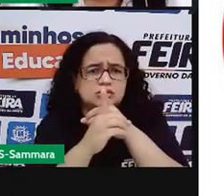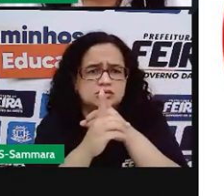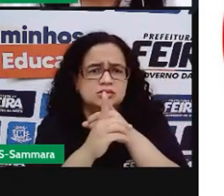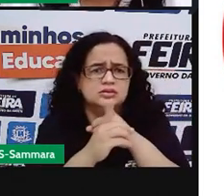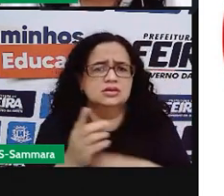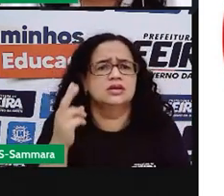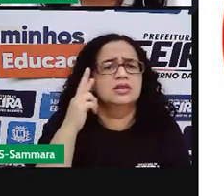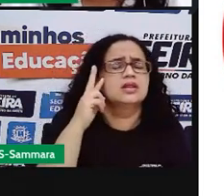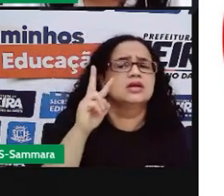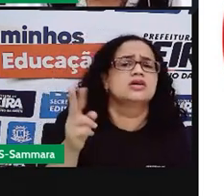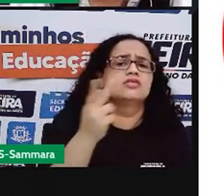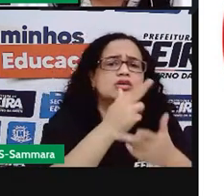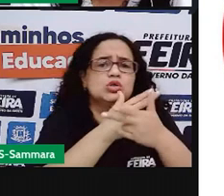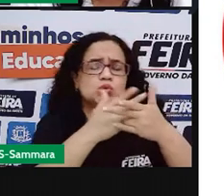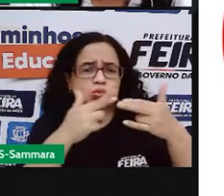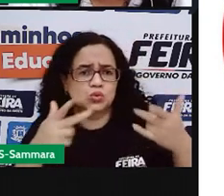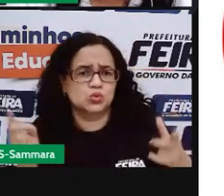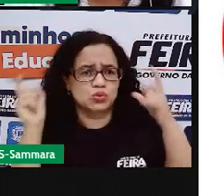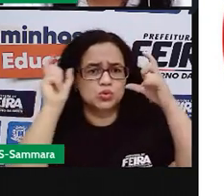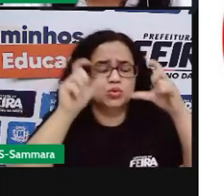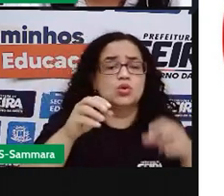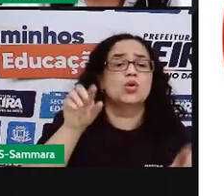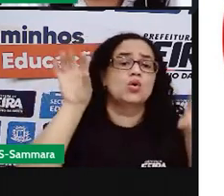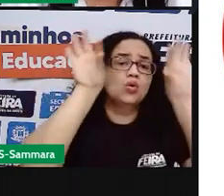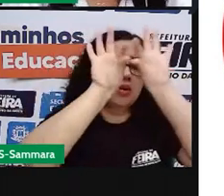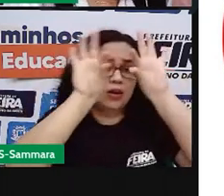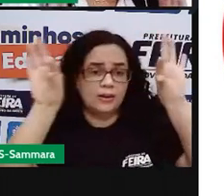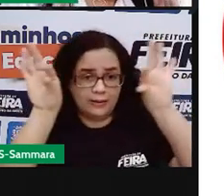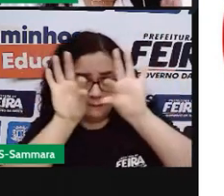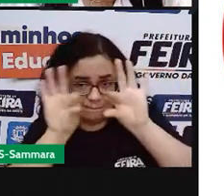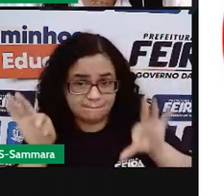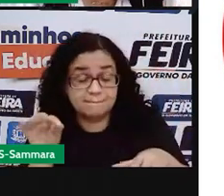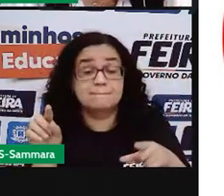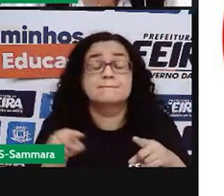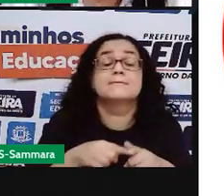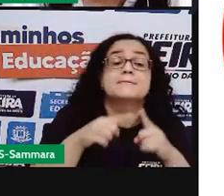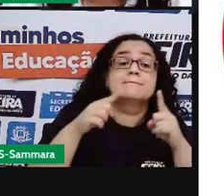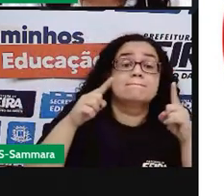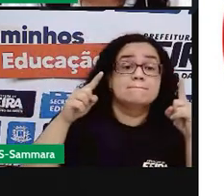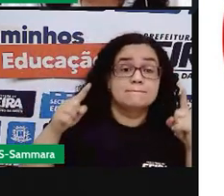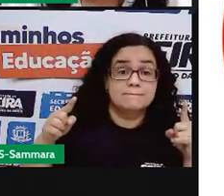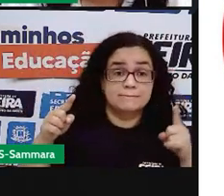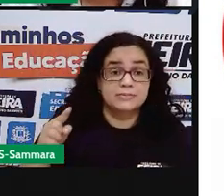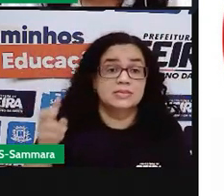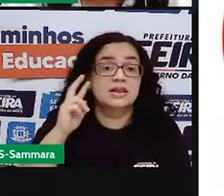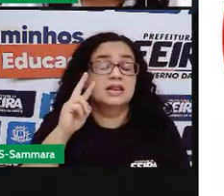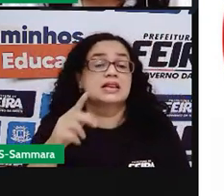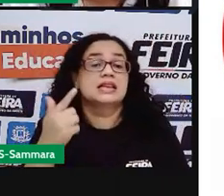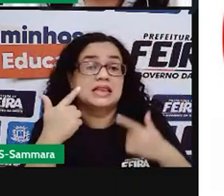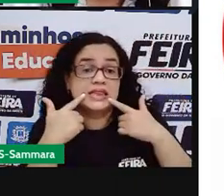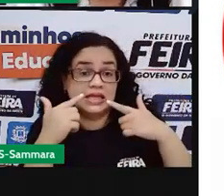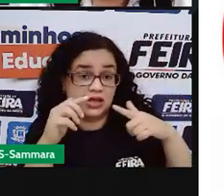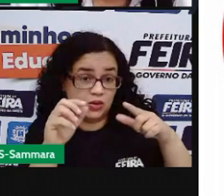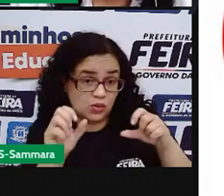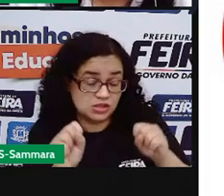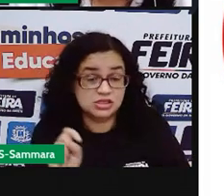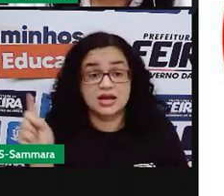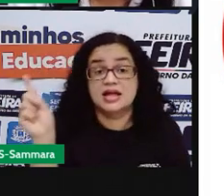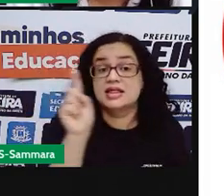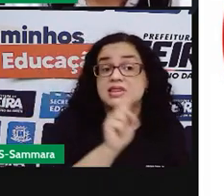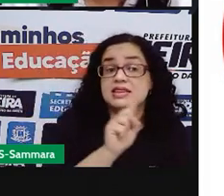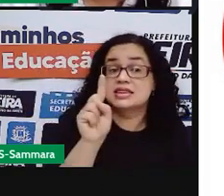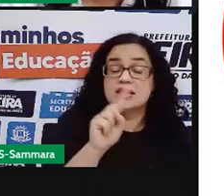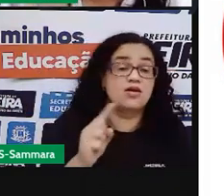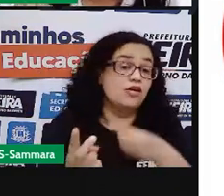e várias outras com uma frase escrita. Mas, essa aqui, que é uma linguagem não verbal, nesta